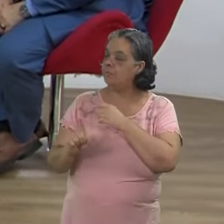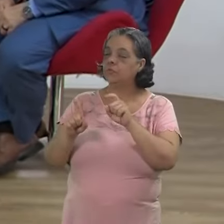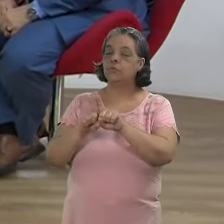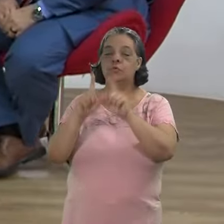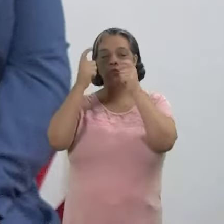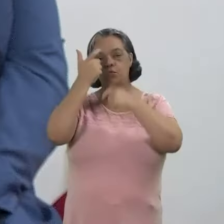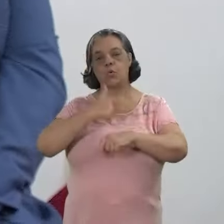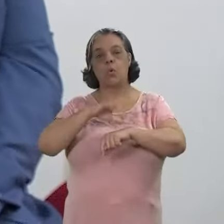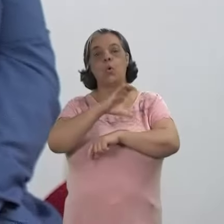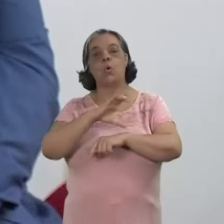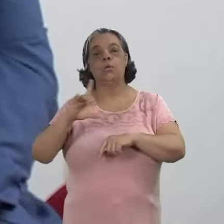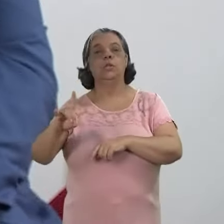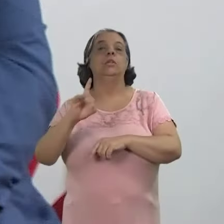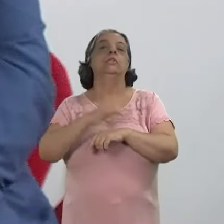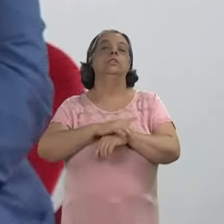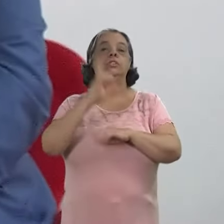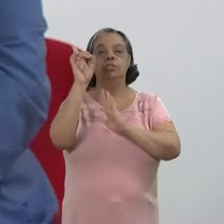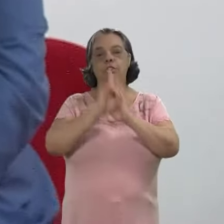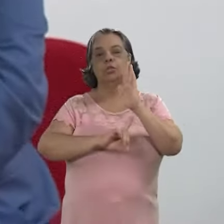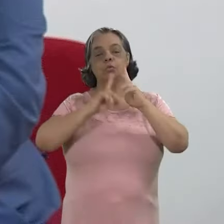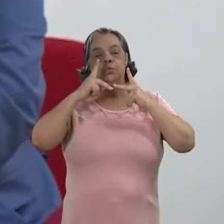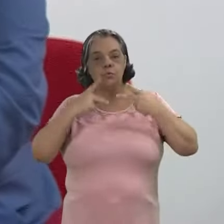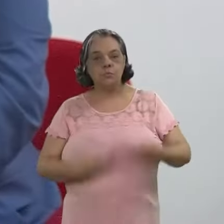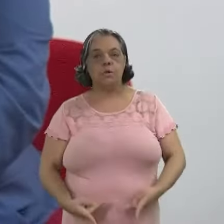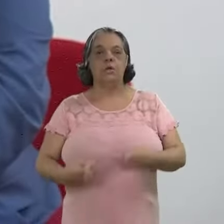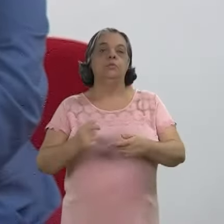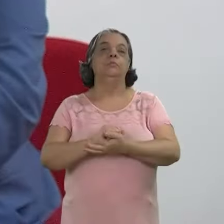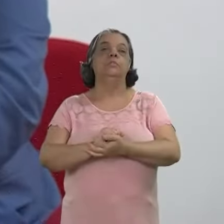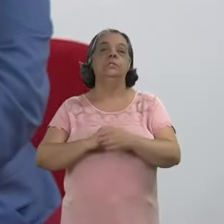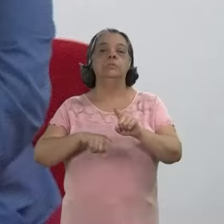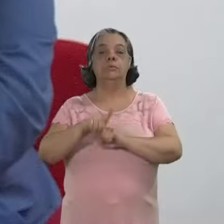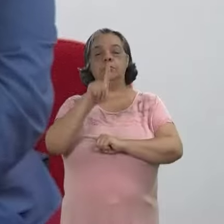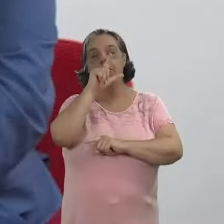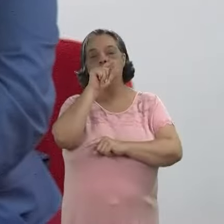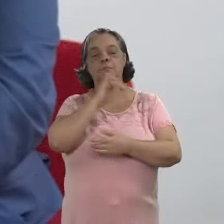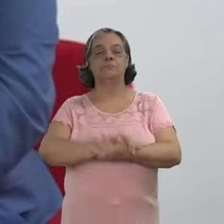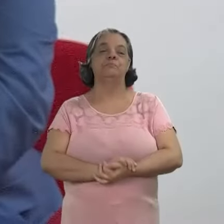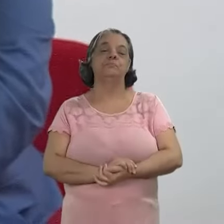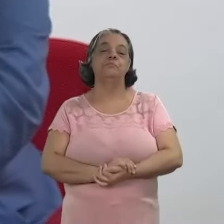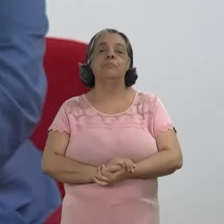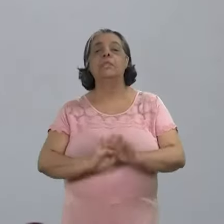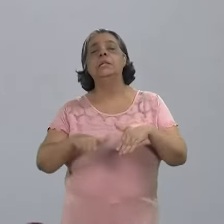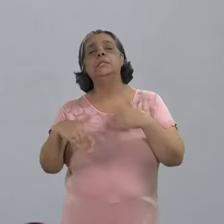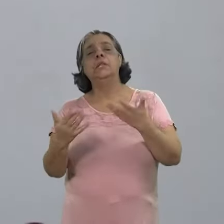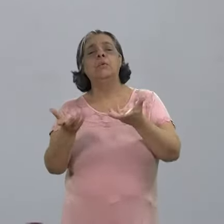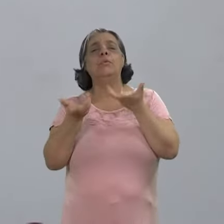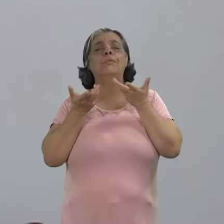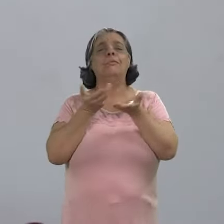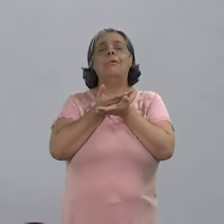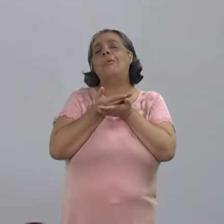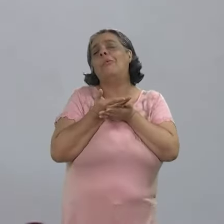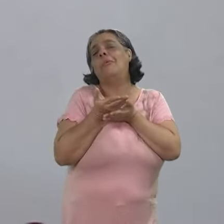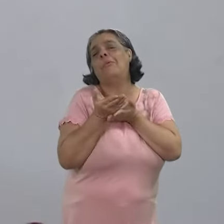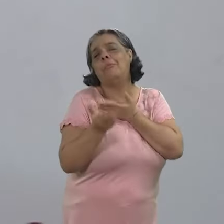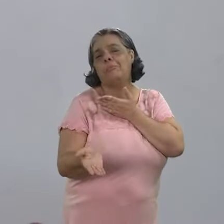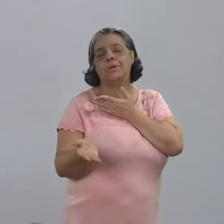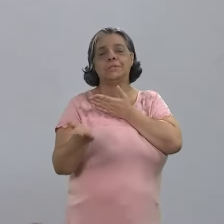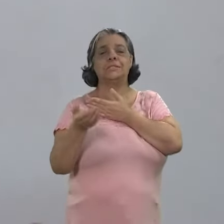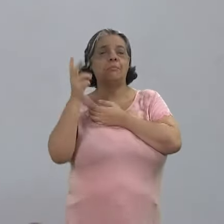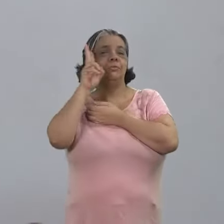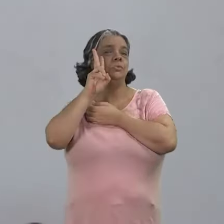Manuel Moraes, sou coordenador da Cátedra de Direitos Humanos do Alder Câmara, da Universidade Católica. Eu queria começar